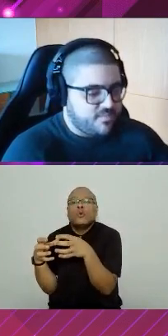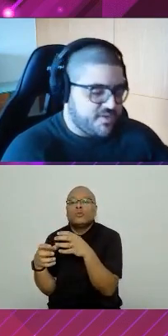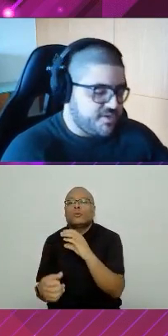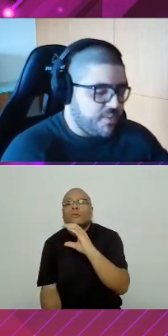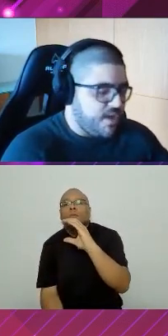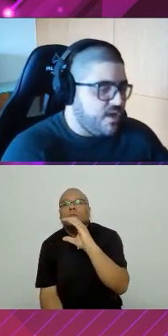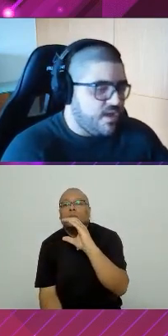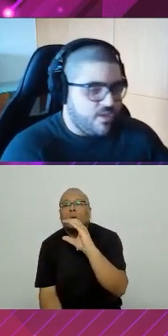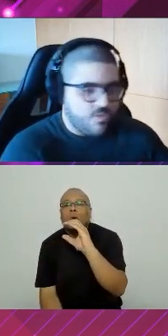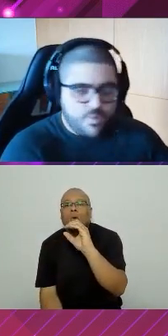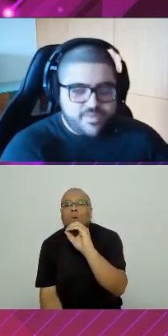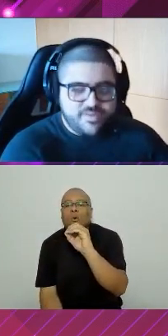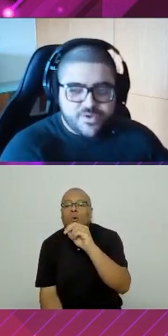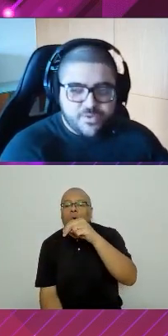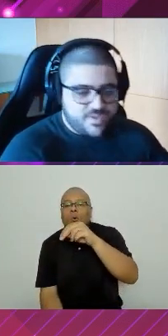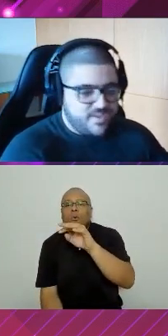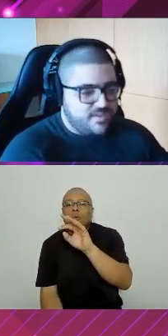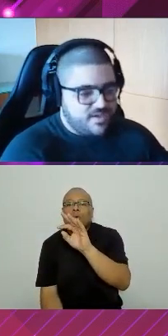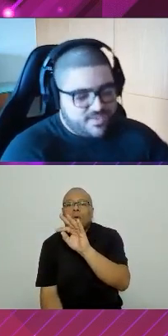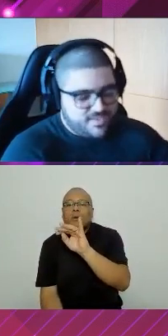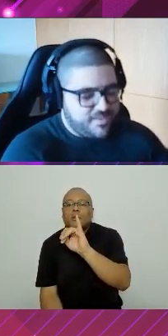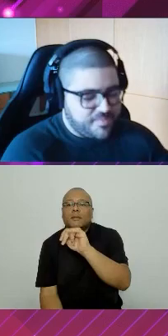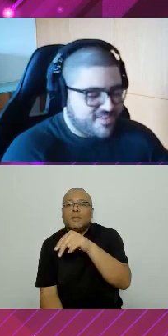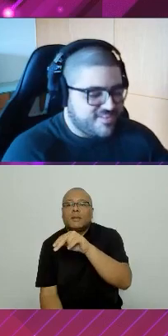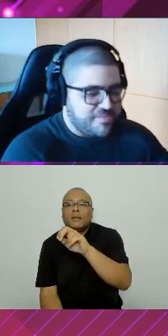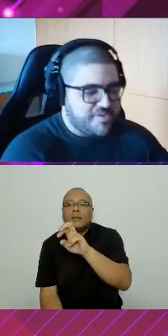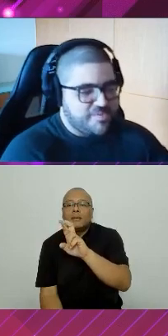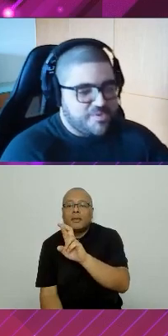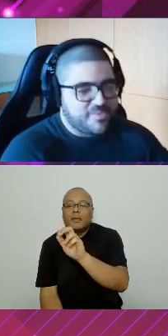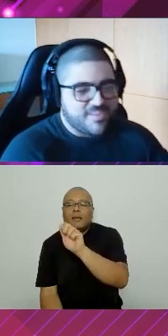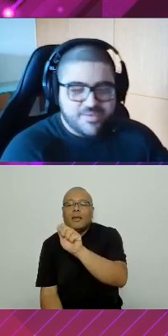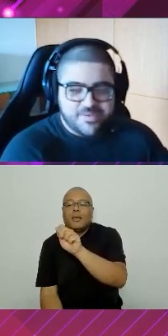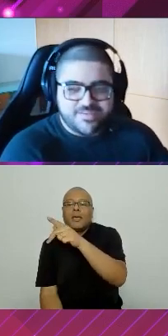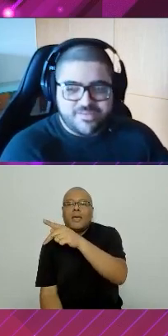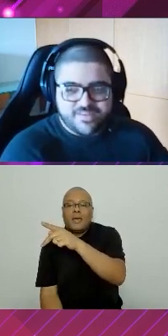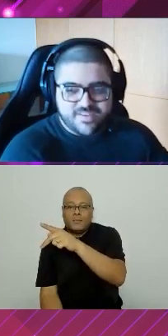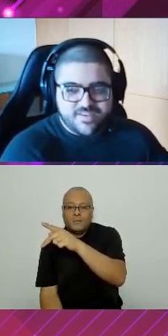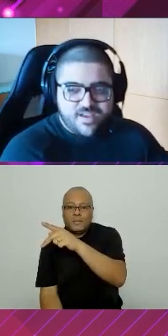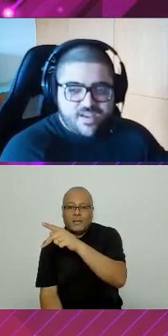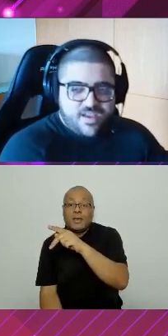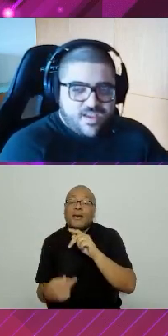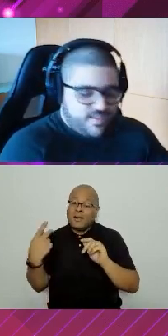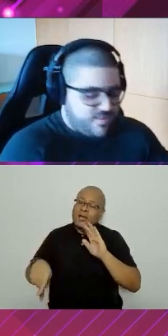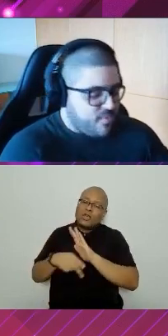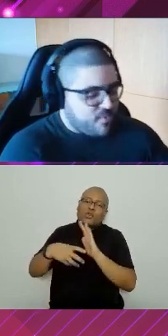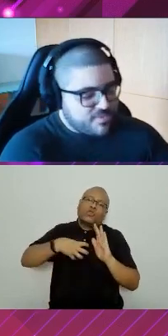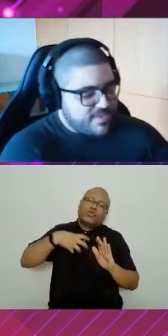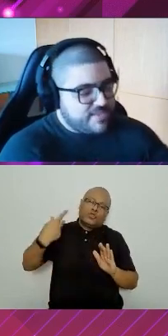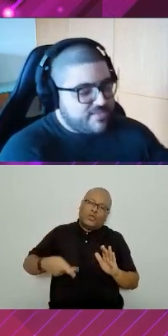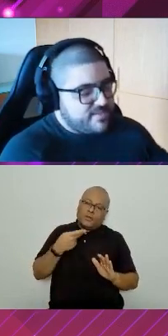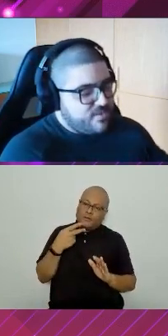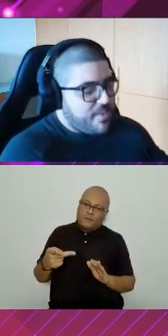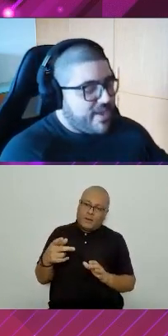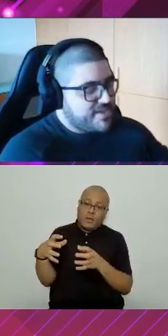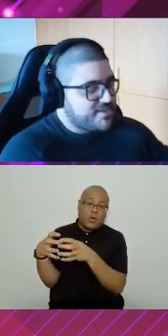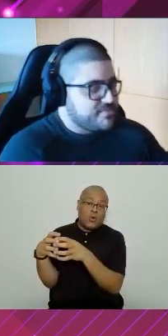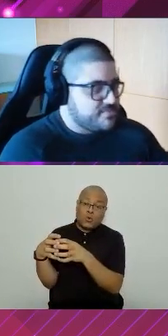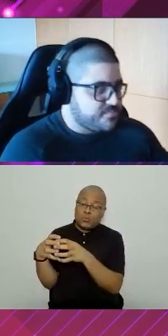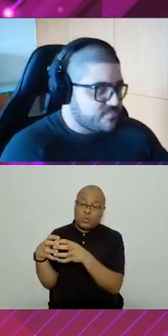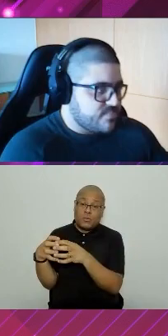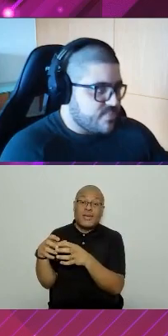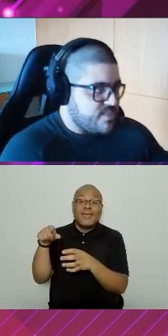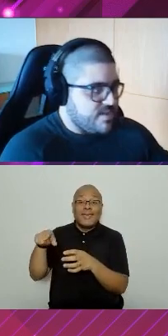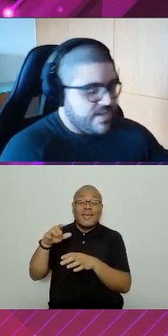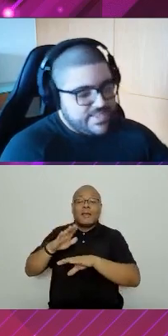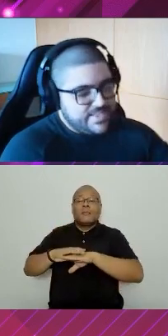chamar. Eu normalmente chamo de container. Aqui na empresa a também chama de container, quando a gente vai fazer. Então, o meu container vai ser o maestro.